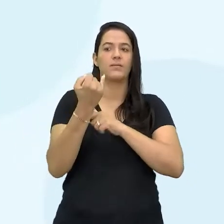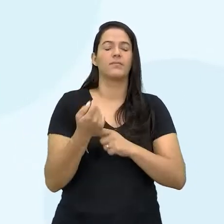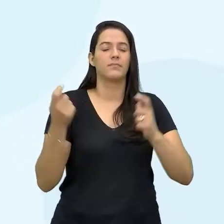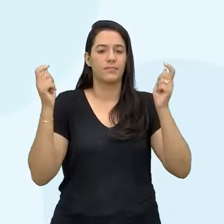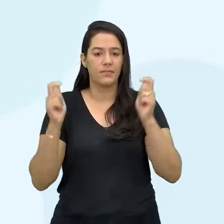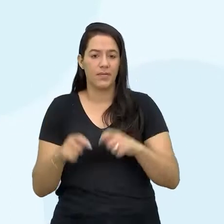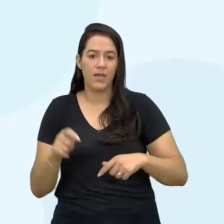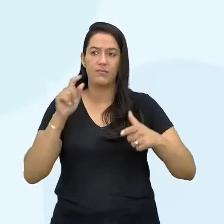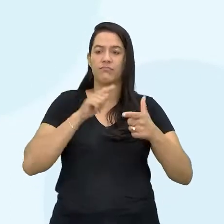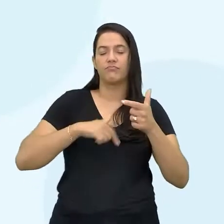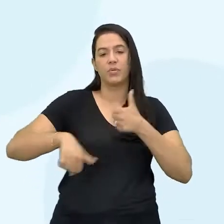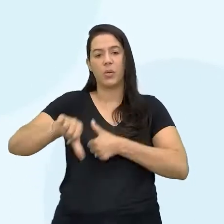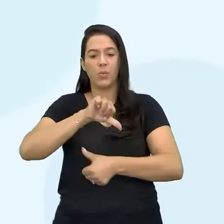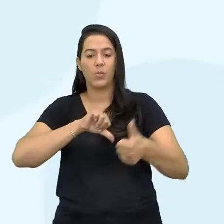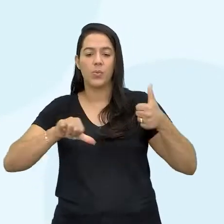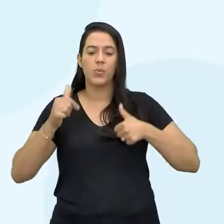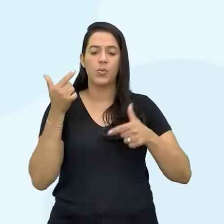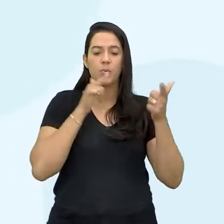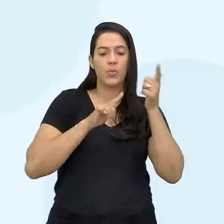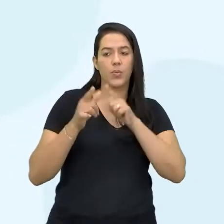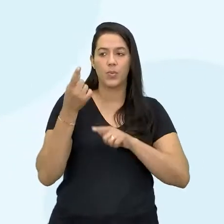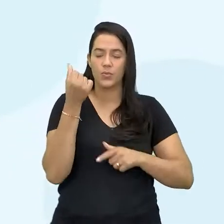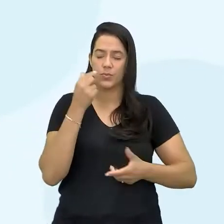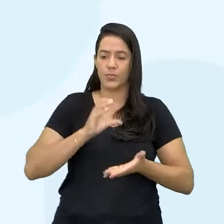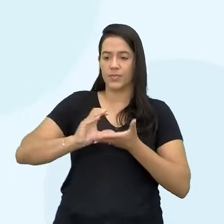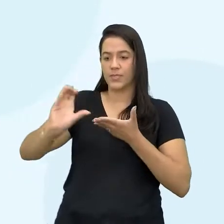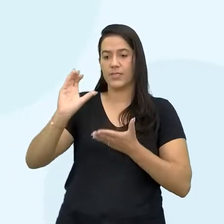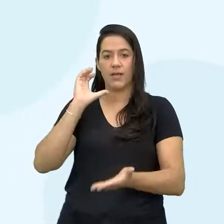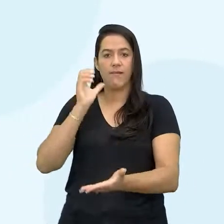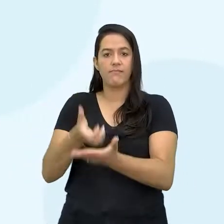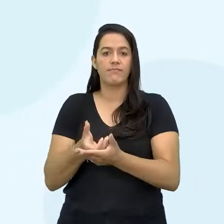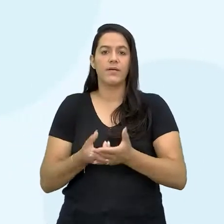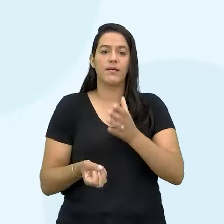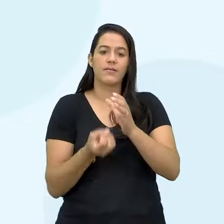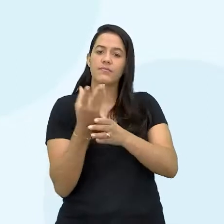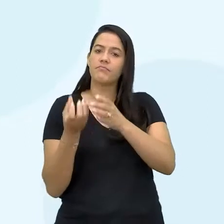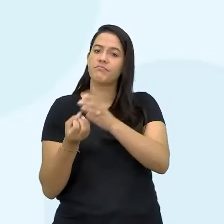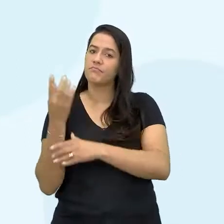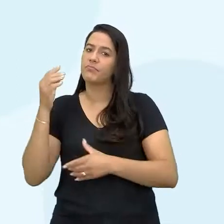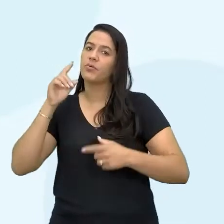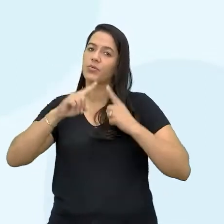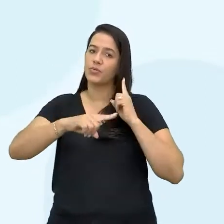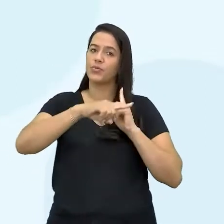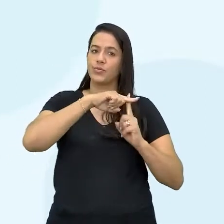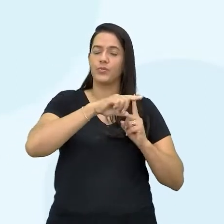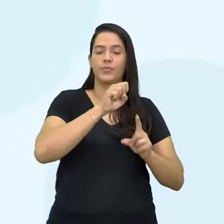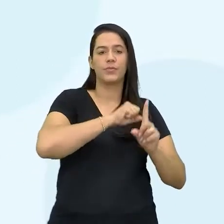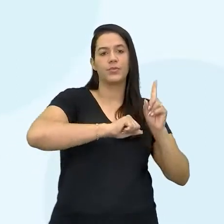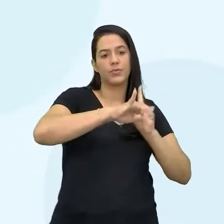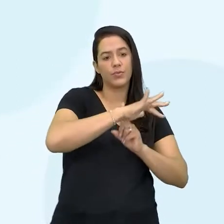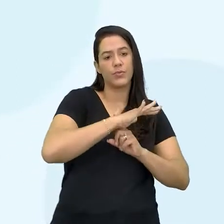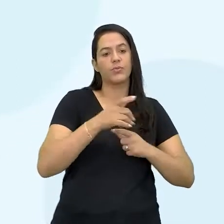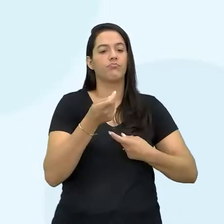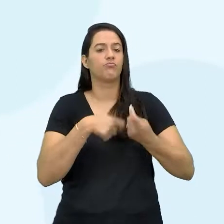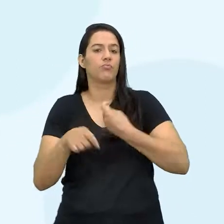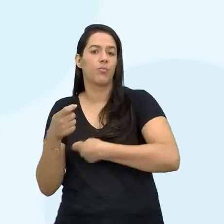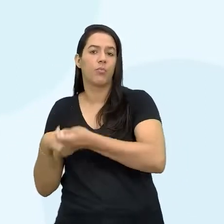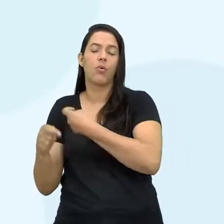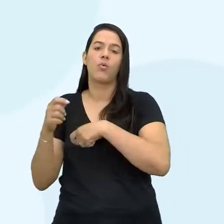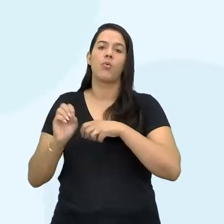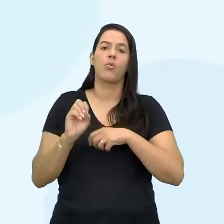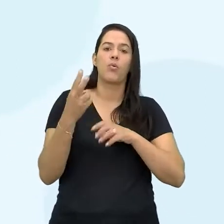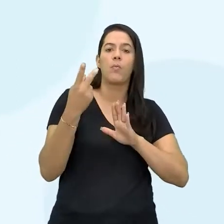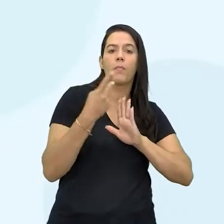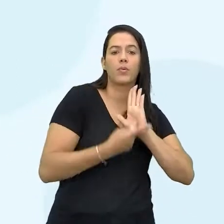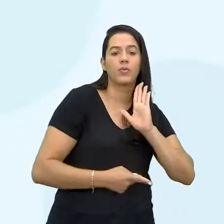desenvolver soluções, investir recursos na criação de algo positivo para a sociedade, que pode ser um negócio, um projeto ou